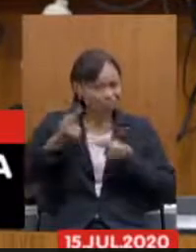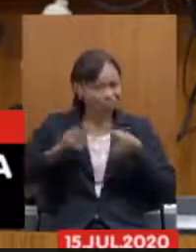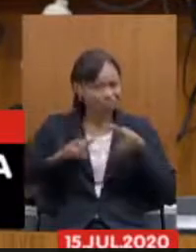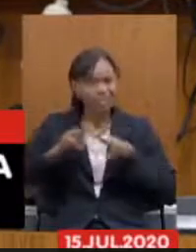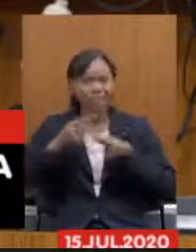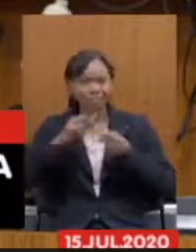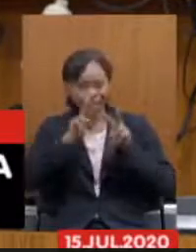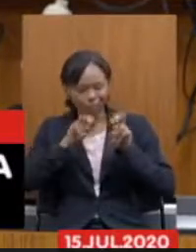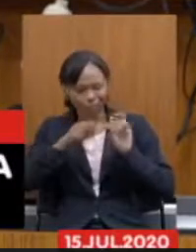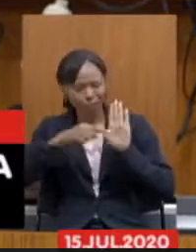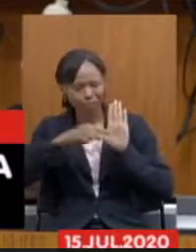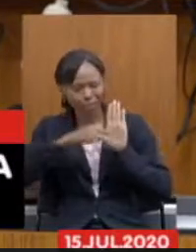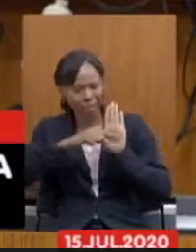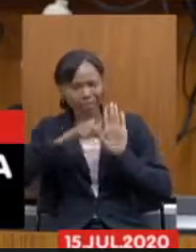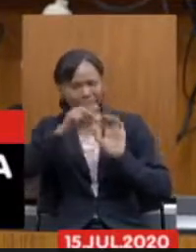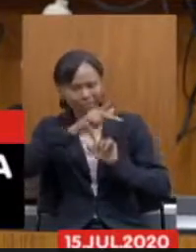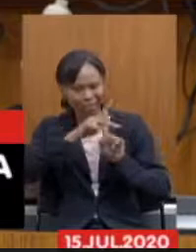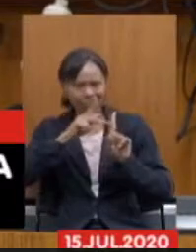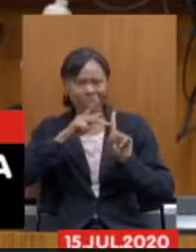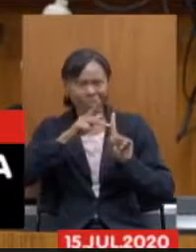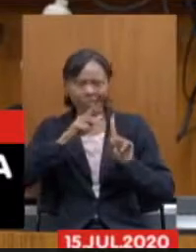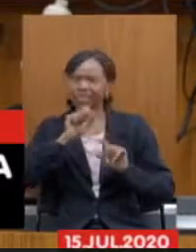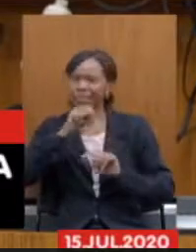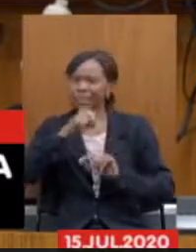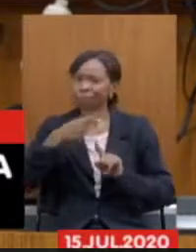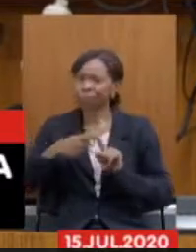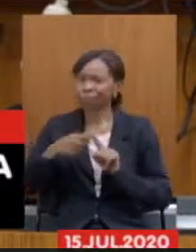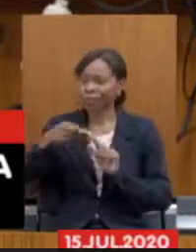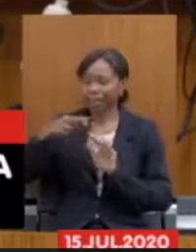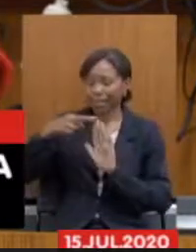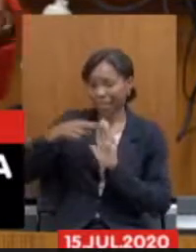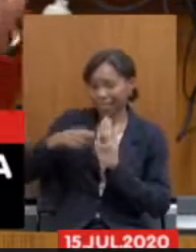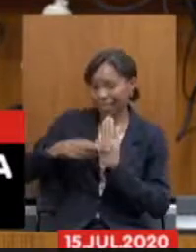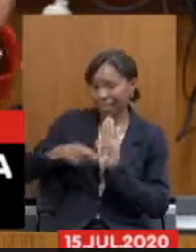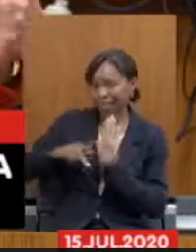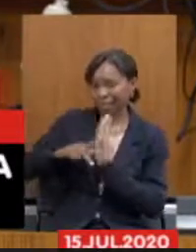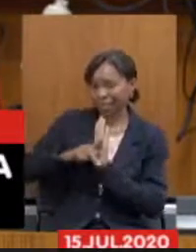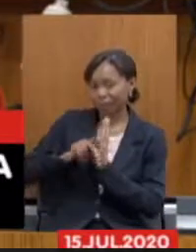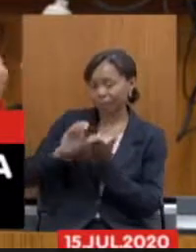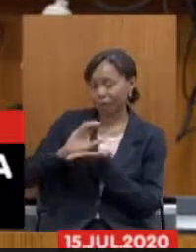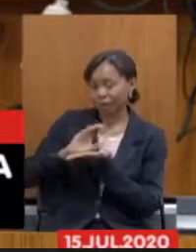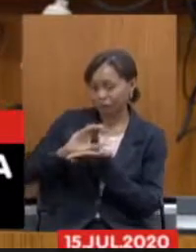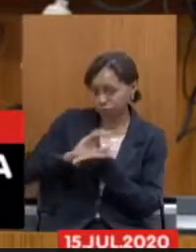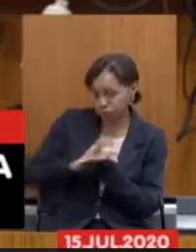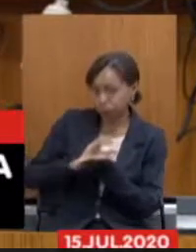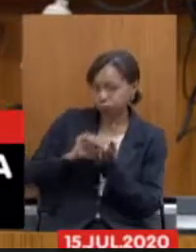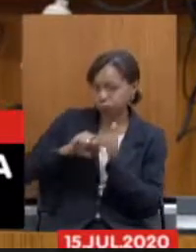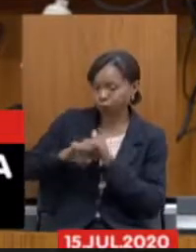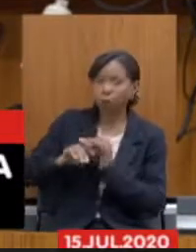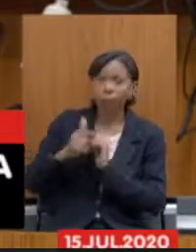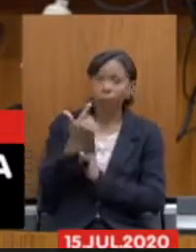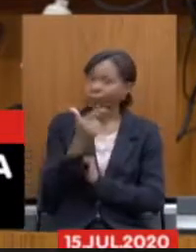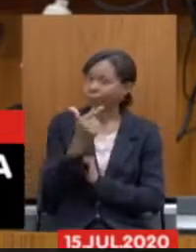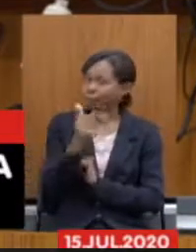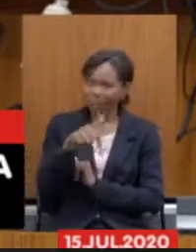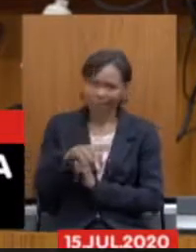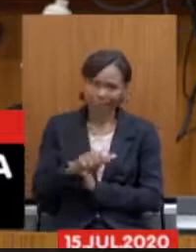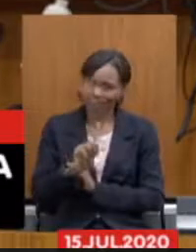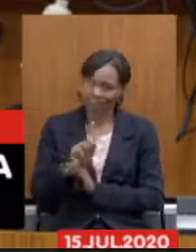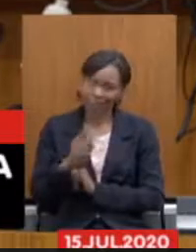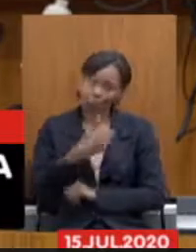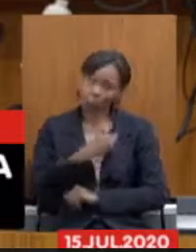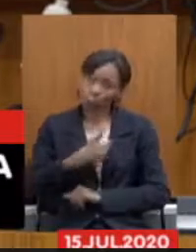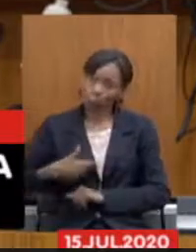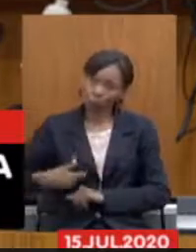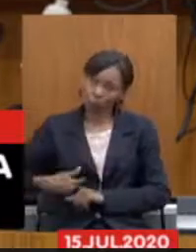déficit em relação à previdência porque teria um regime de capitalização isso poderia ser feito nós não temos foi uma opção do